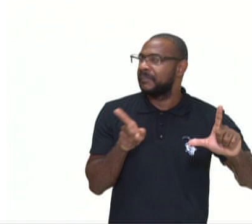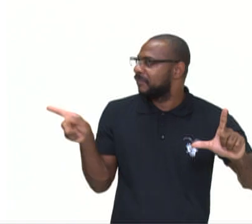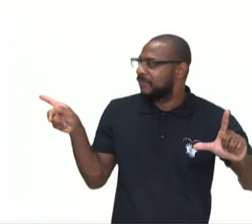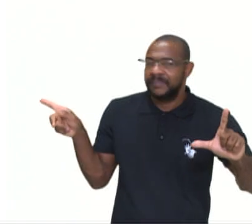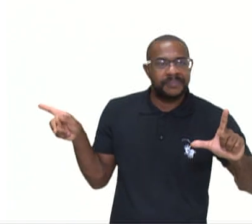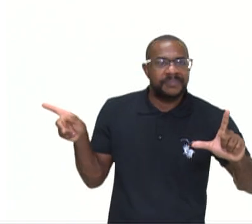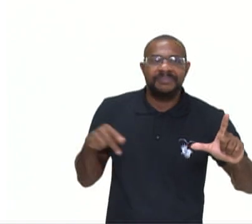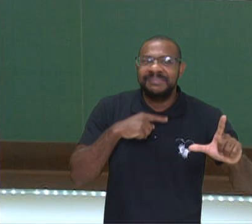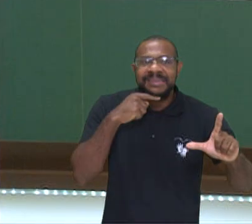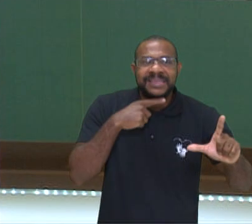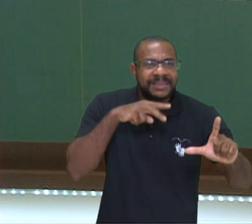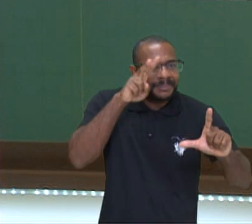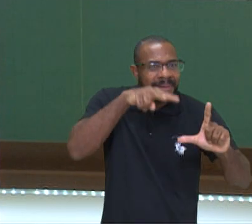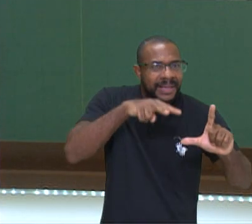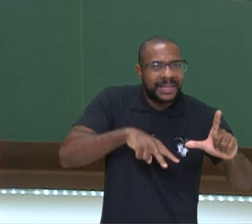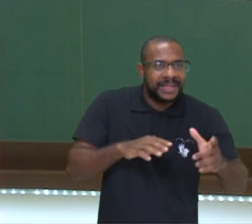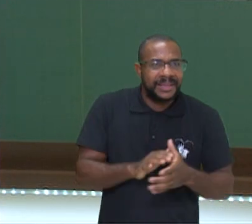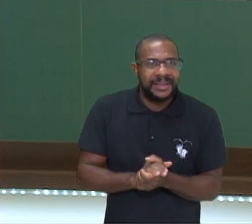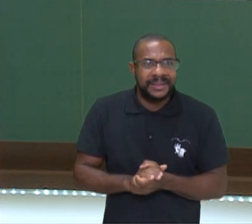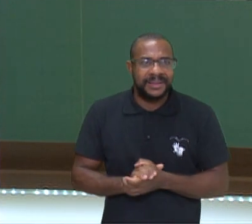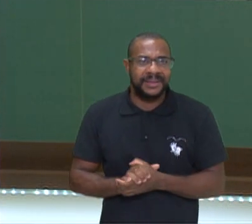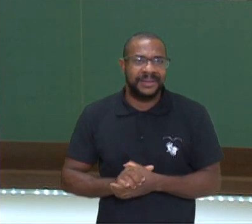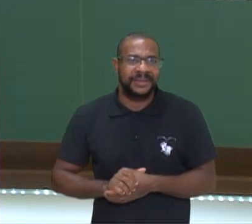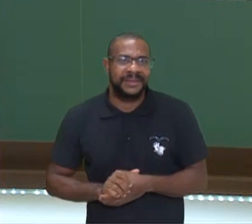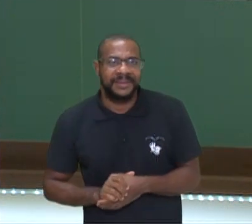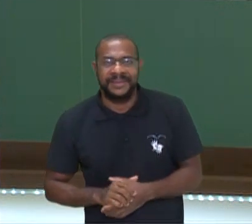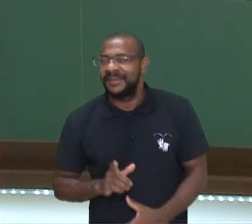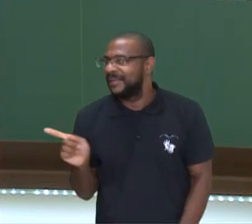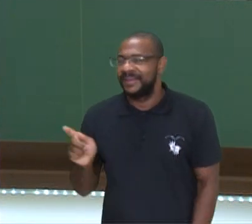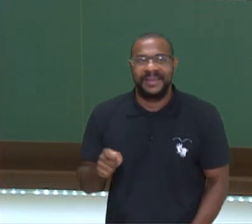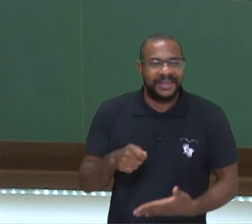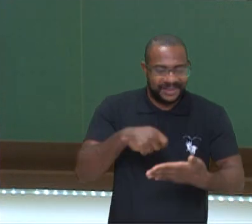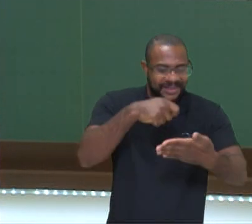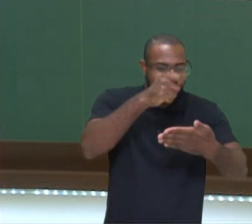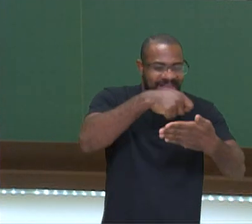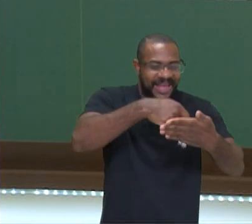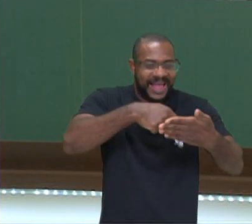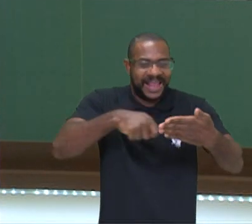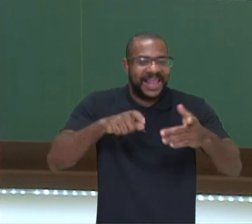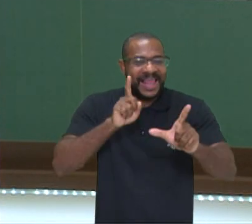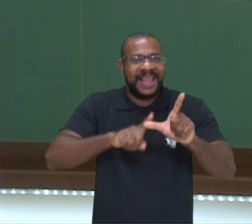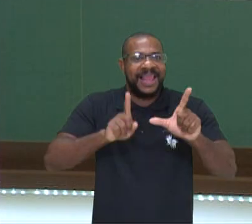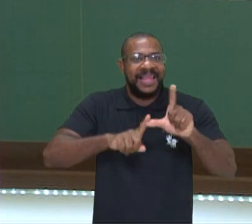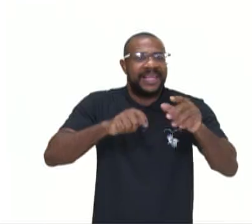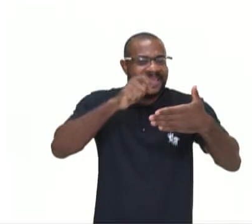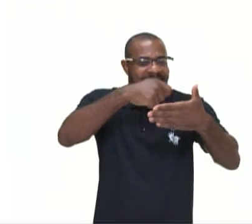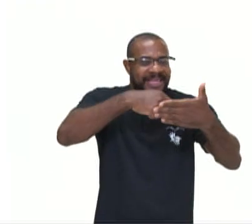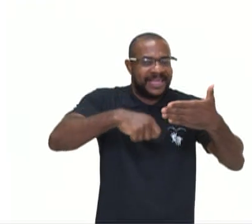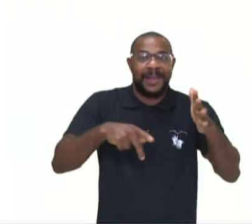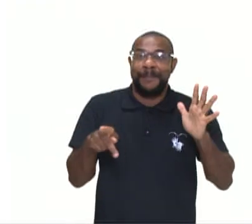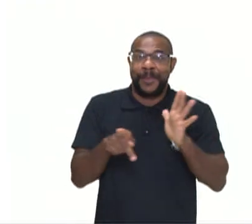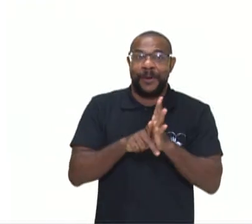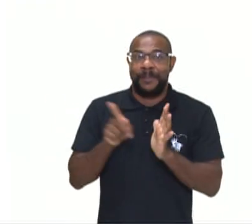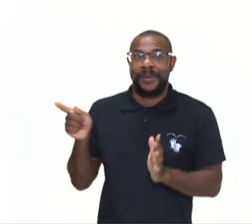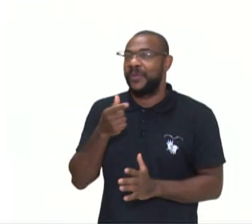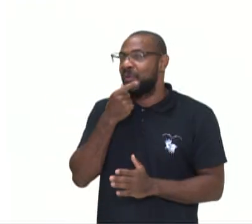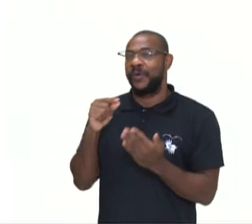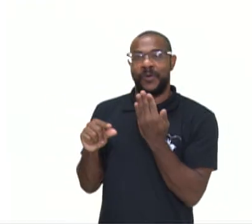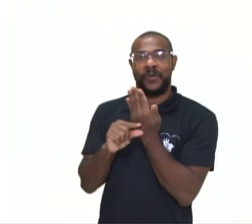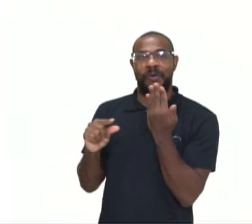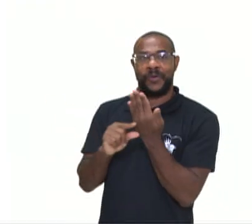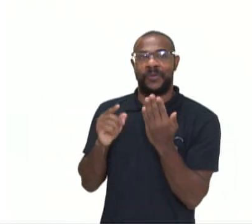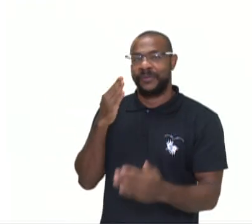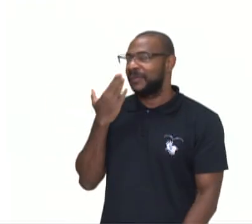se você aí acha que tem uma letra mais ou menos, essa é a do Olavo Bilac, é o original dele. Então, eles